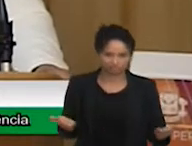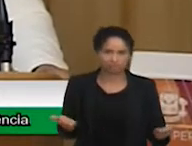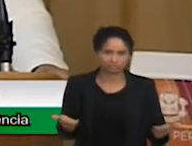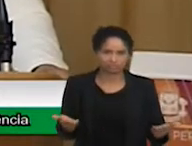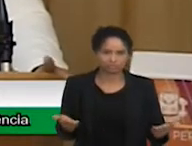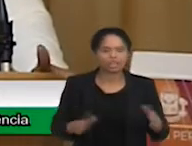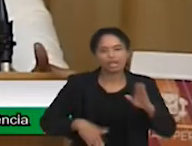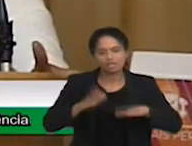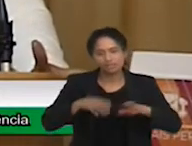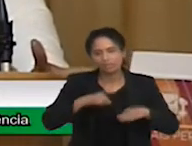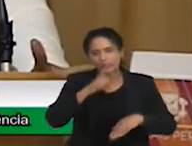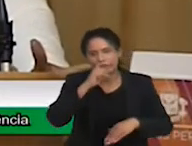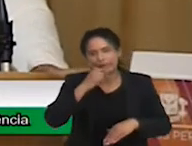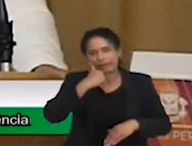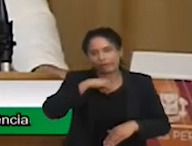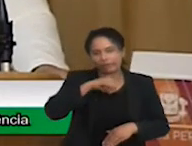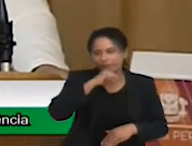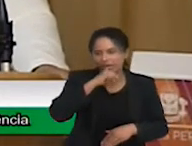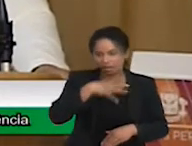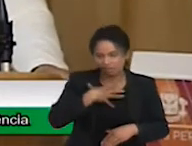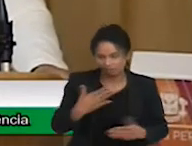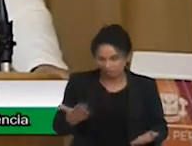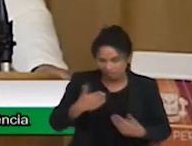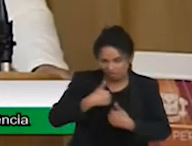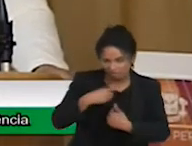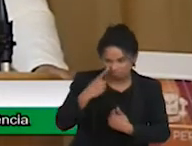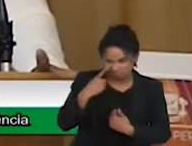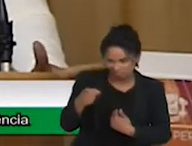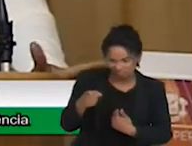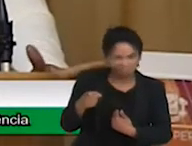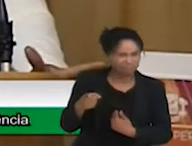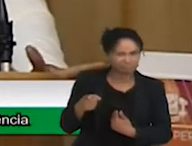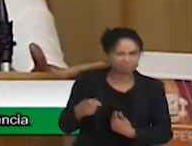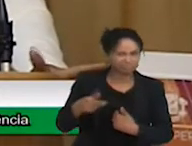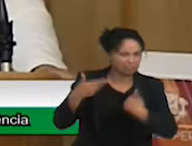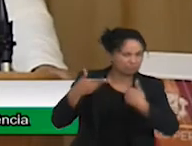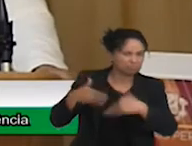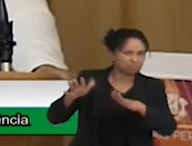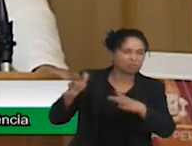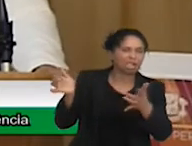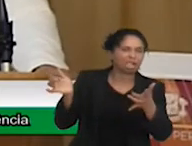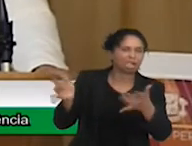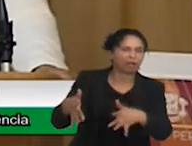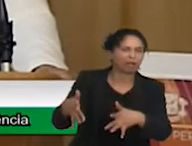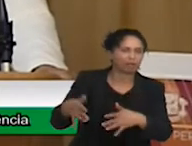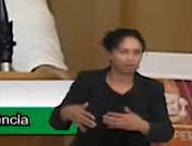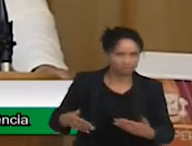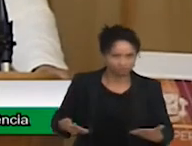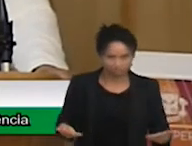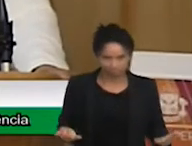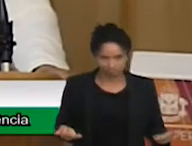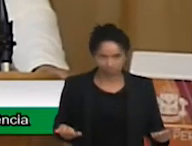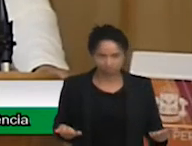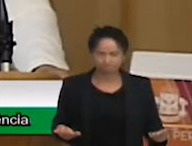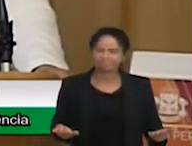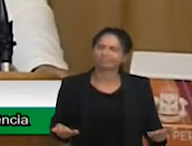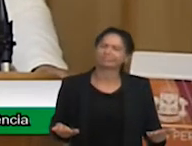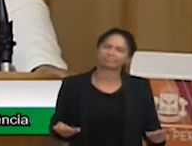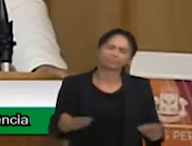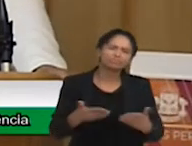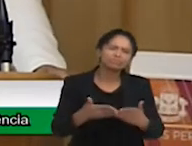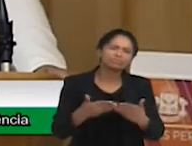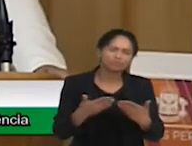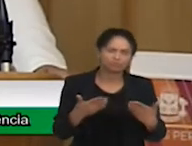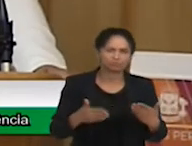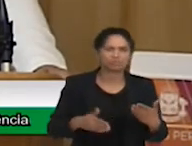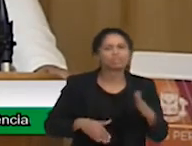mãe negando os seus filhos, negando esse diagnóstico, em negação completa, e negligenciando. É o caso de muitos